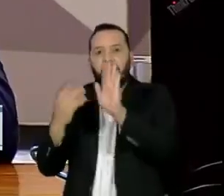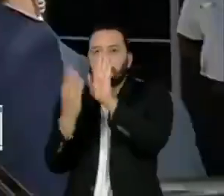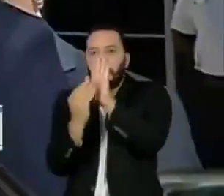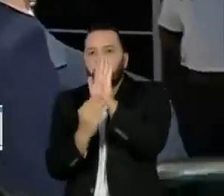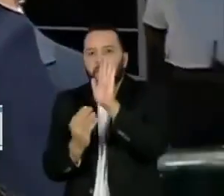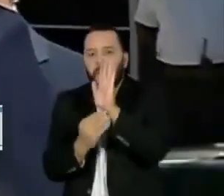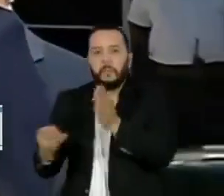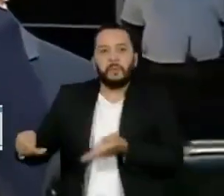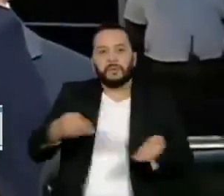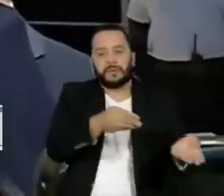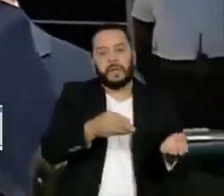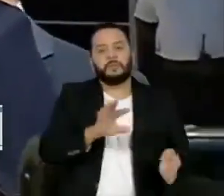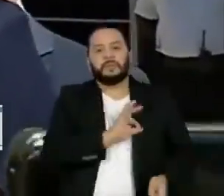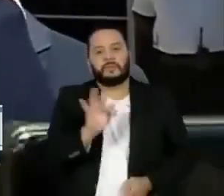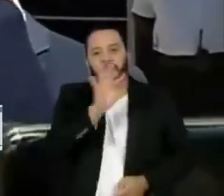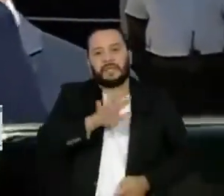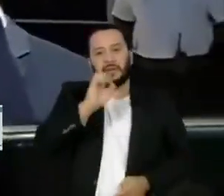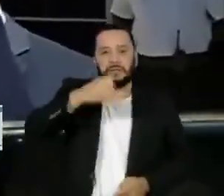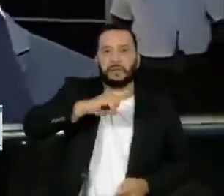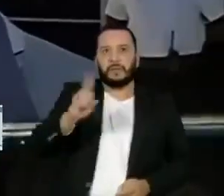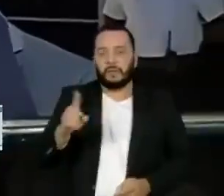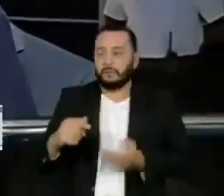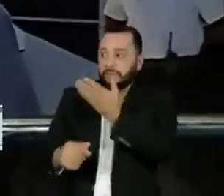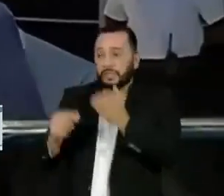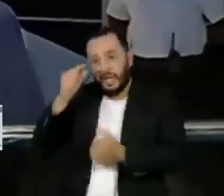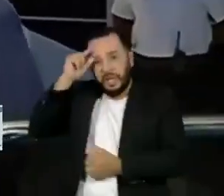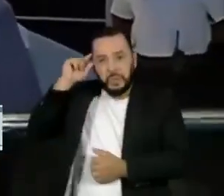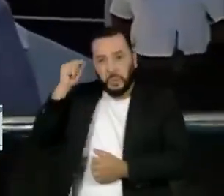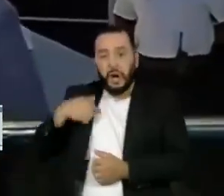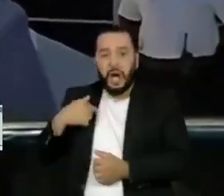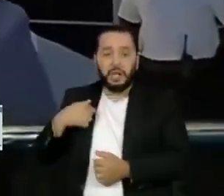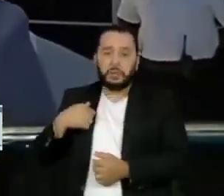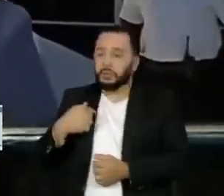Polícia Federal. Procurado, o deputado Eduardo Bolsonaro ainda não respondeu à reportagem.